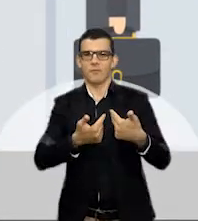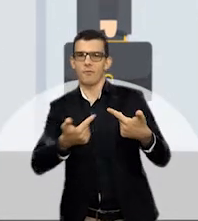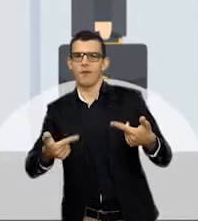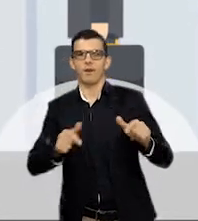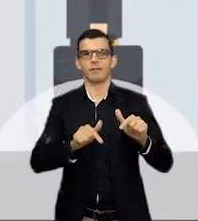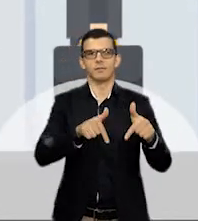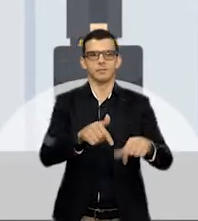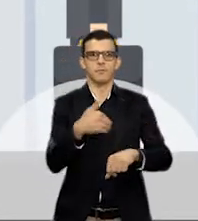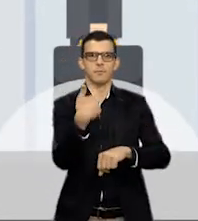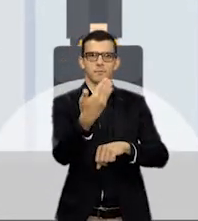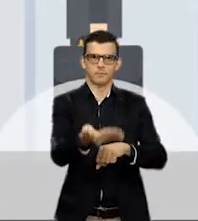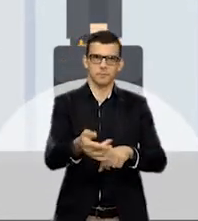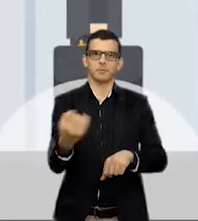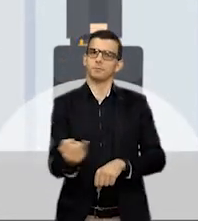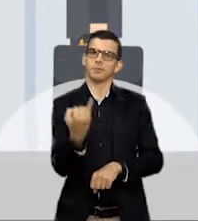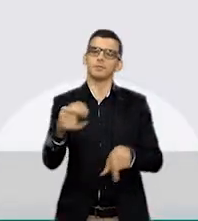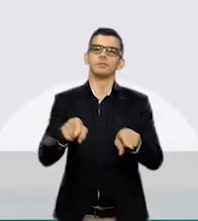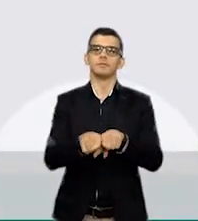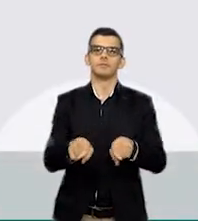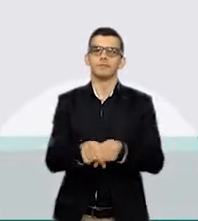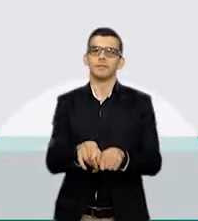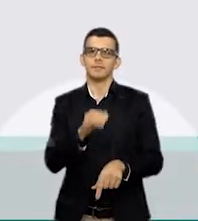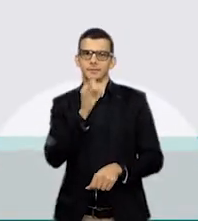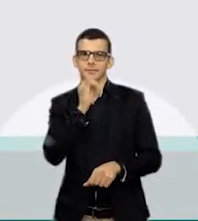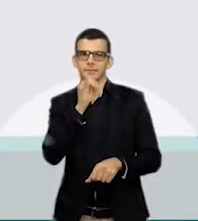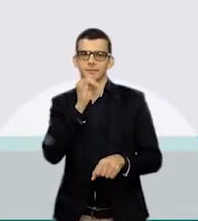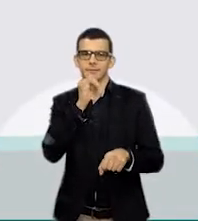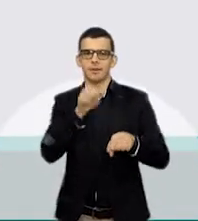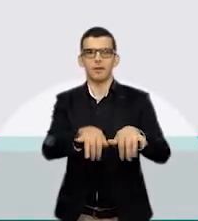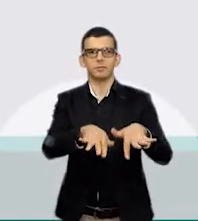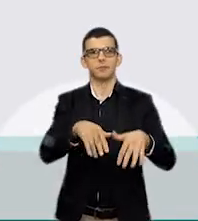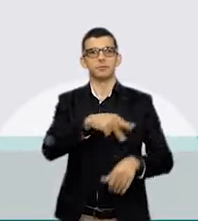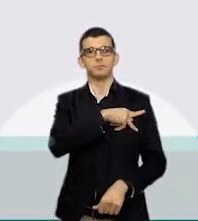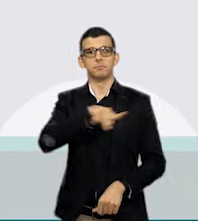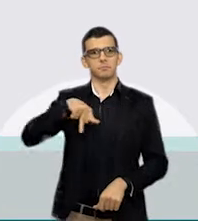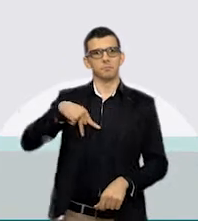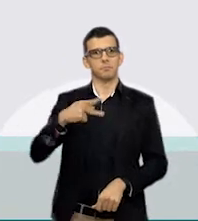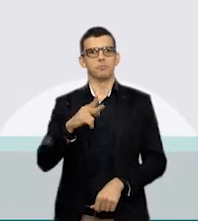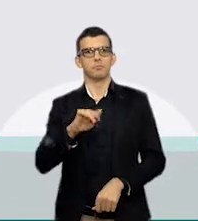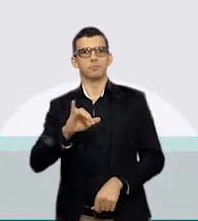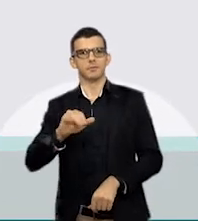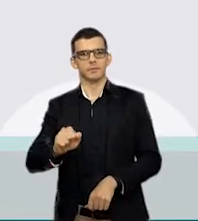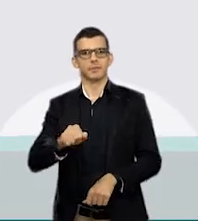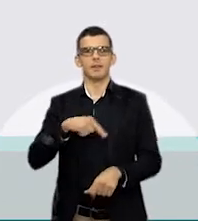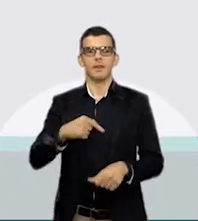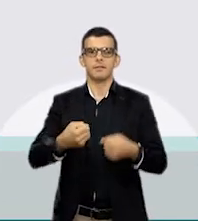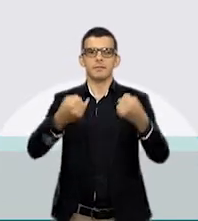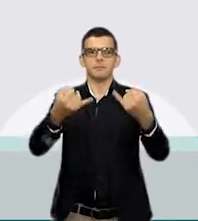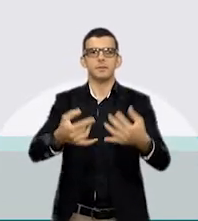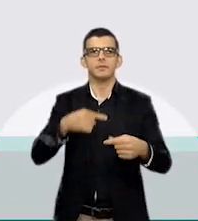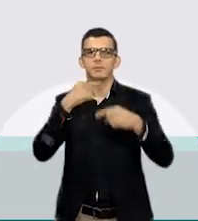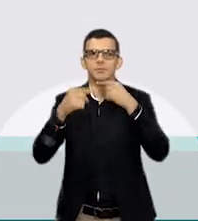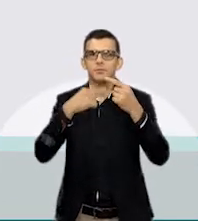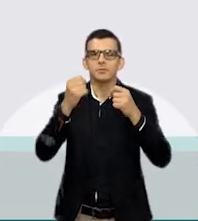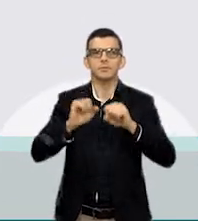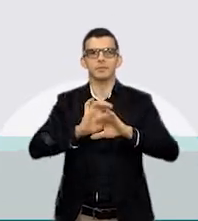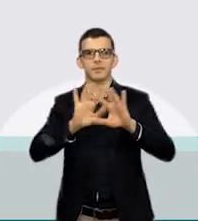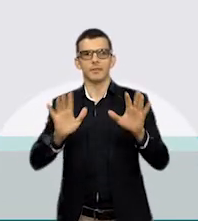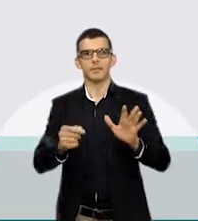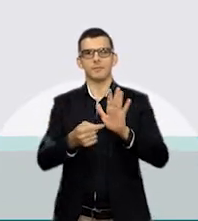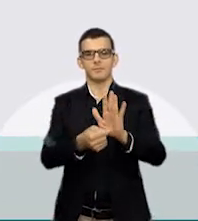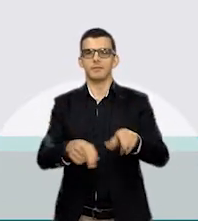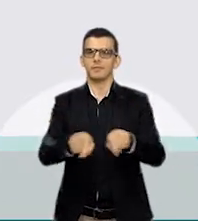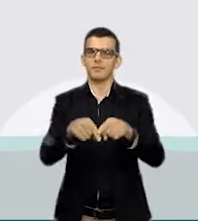atividades extras importantes, como as audiências públicas. Elas esclarecem dúvidas, além de debater